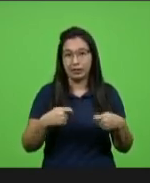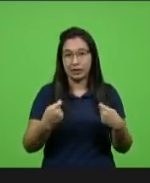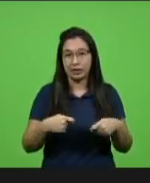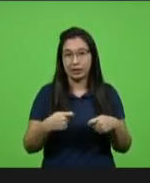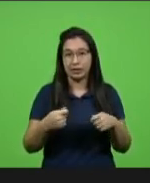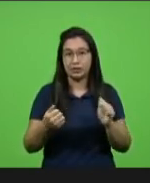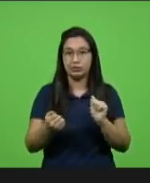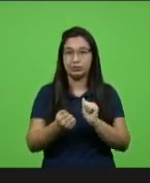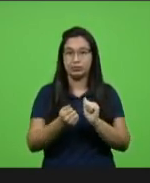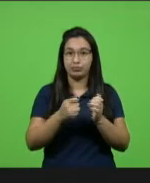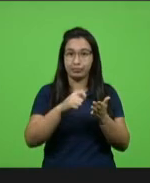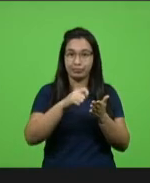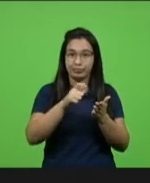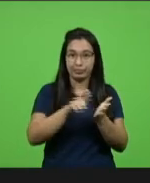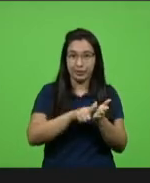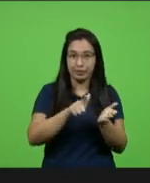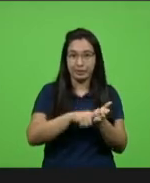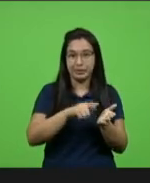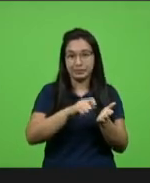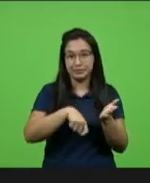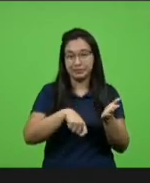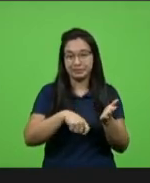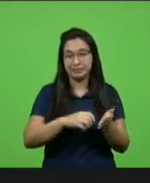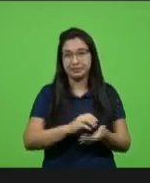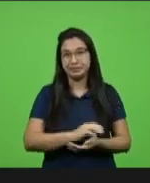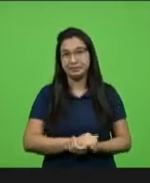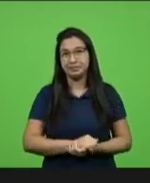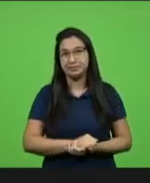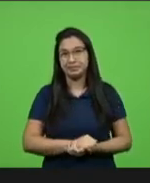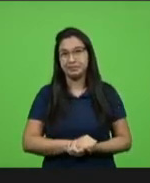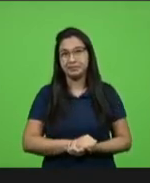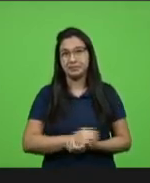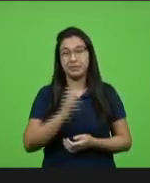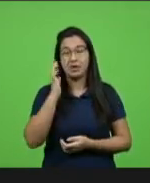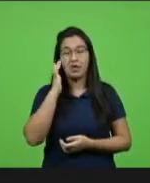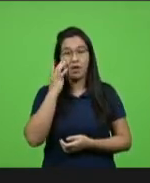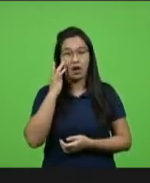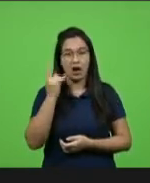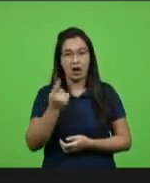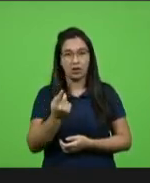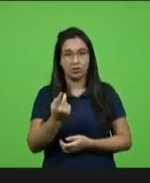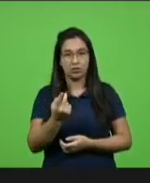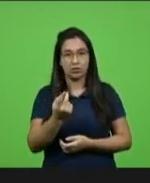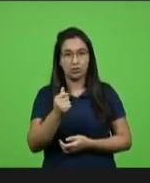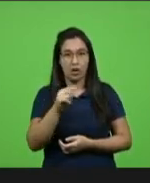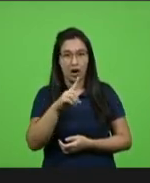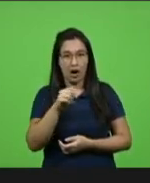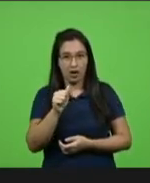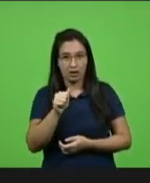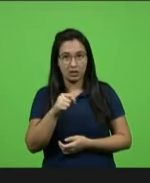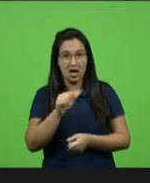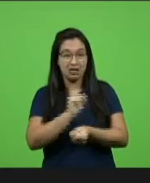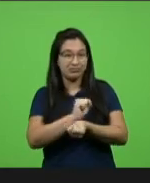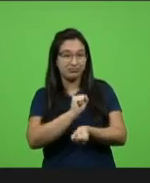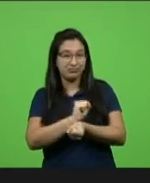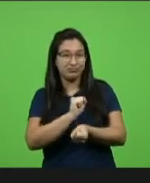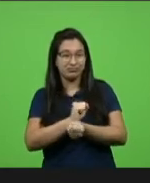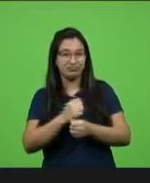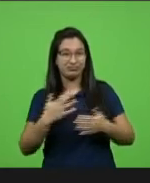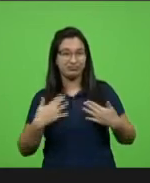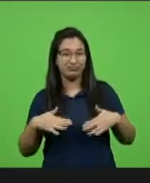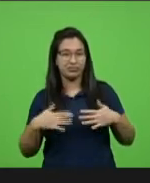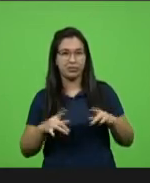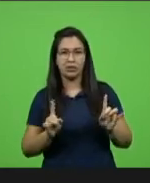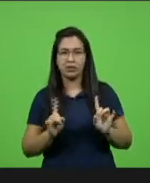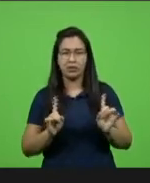papel e eu acho que a gente não pode mais esperar não tem mais como